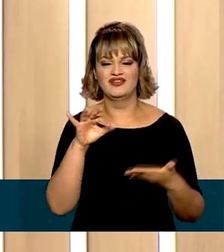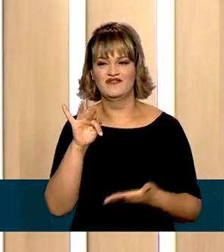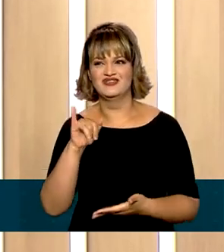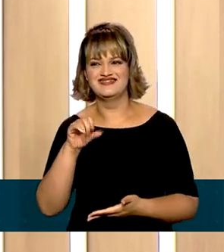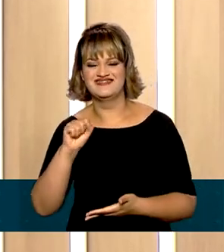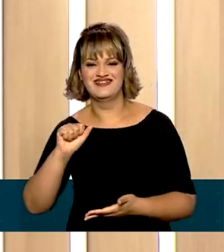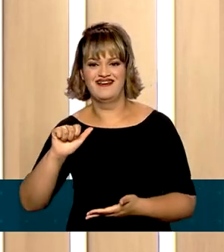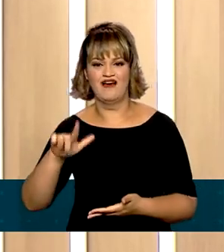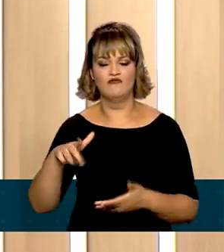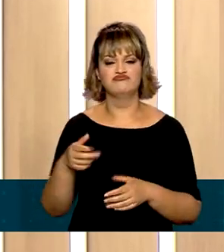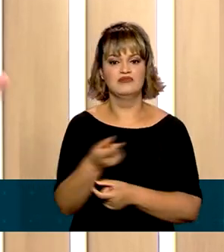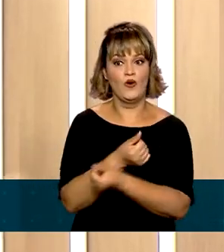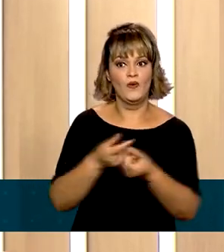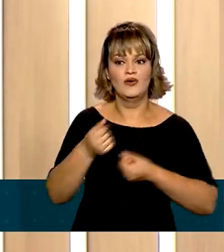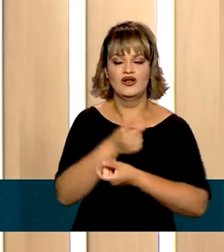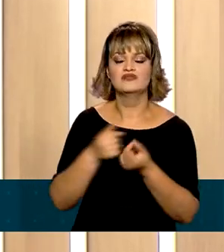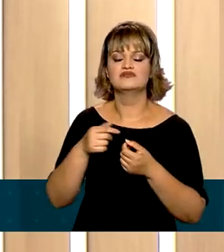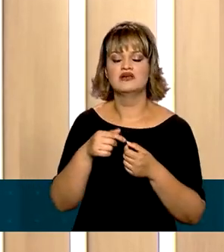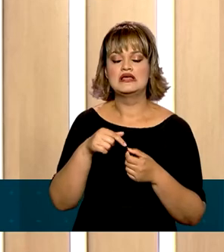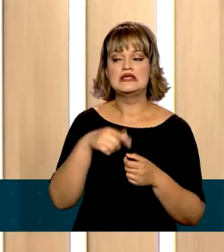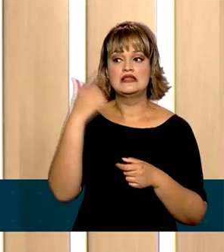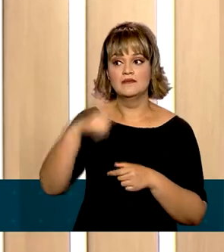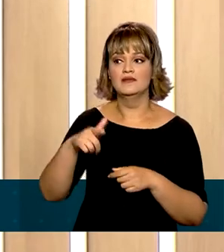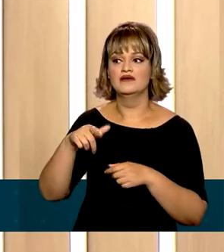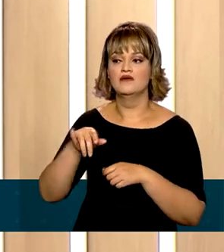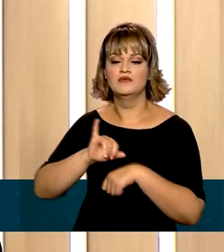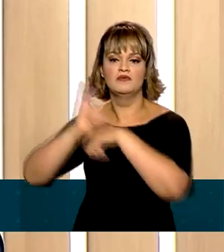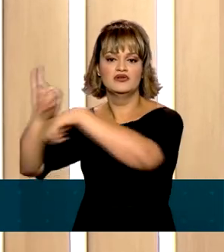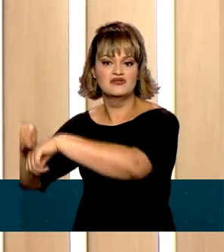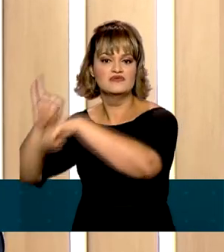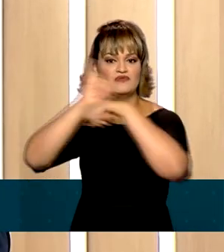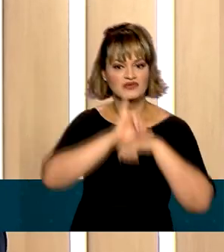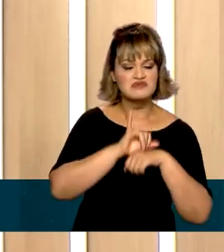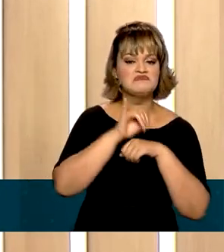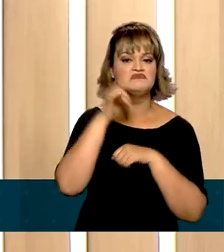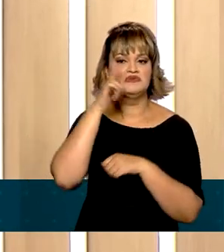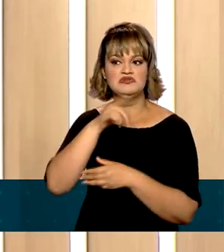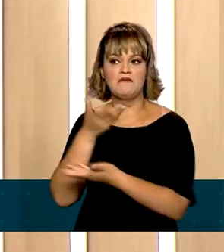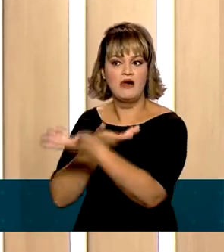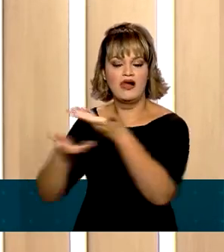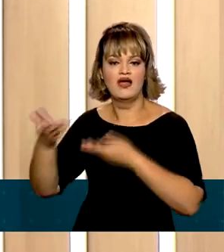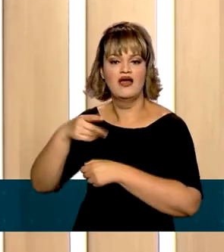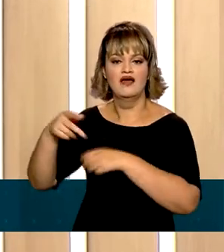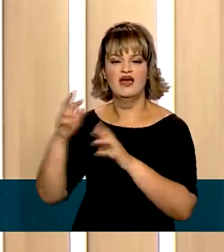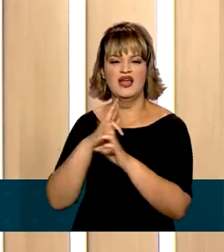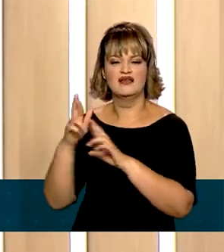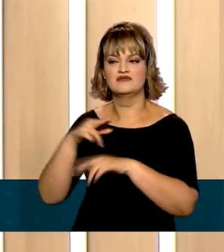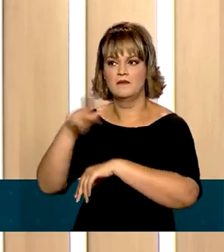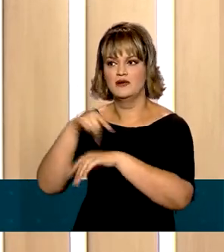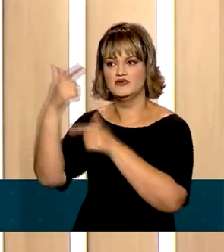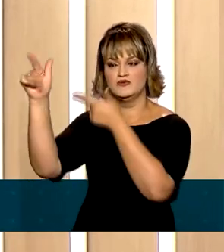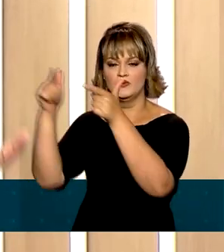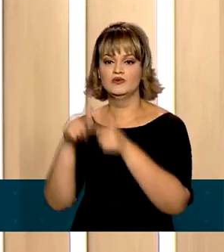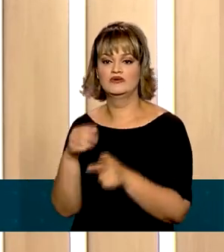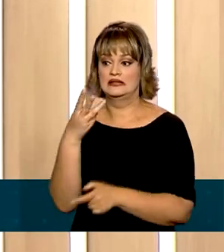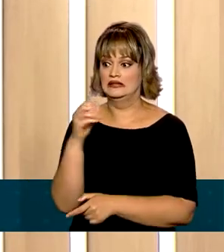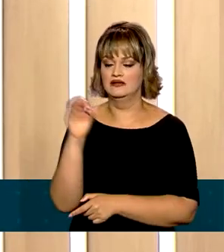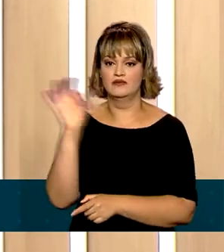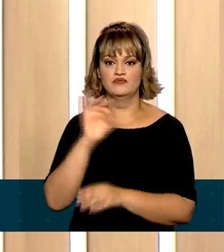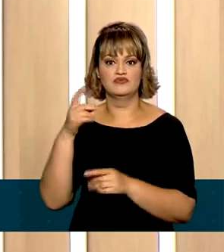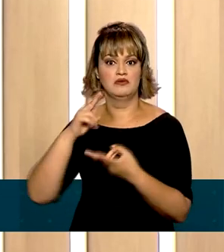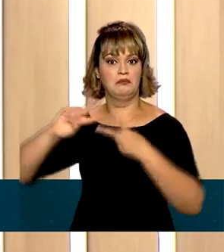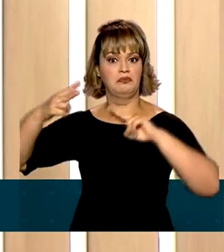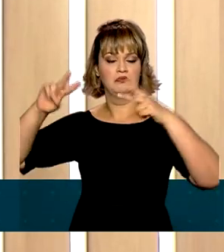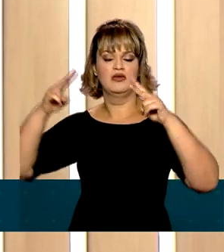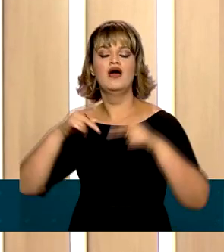transações também com o exterior, tanto em termos de exportações como importações, que foi bastante elevado, em torno de 30%, e isso acabou se refletindo também